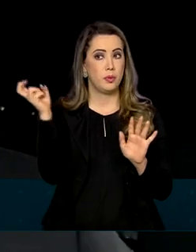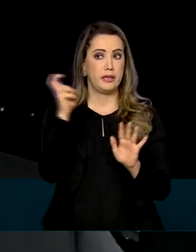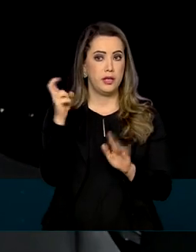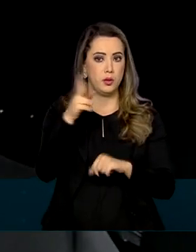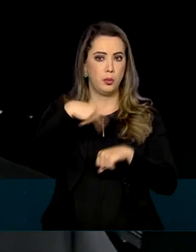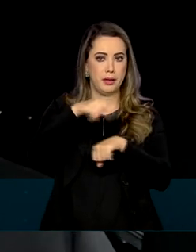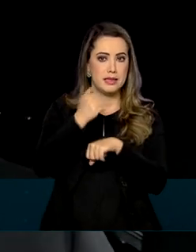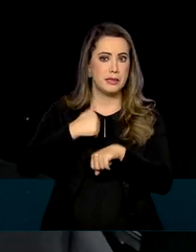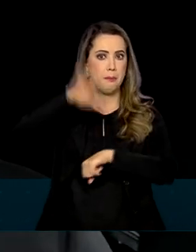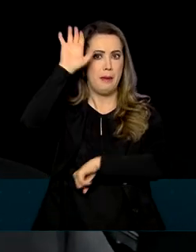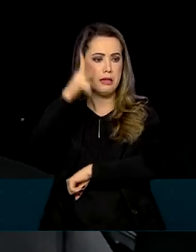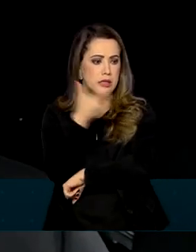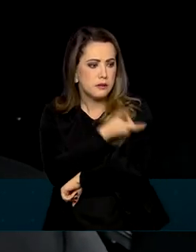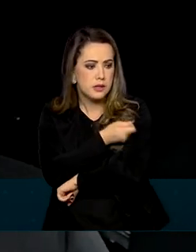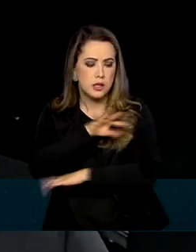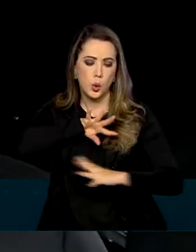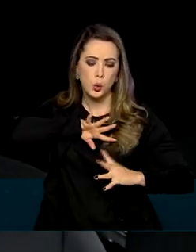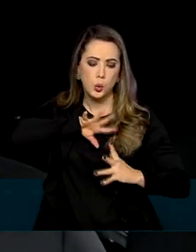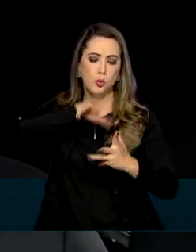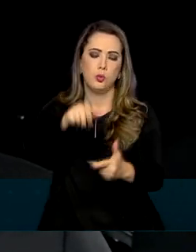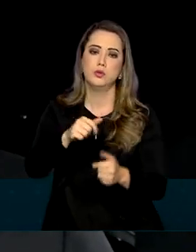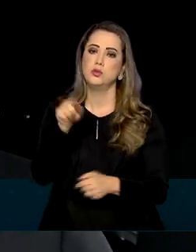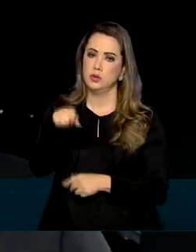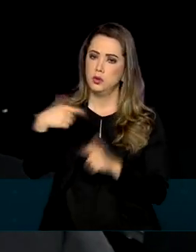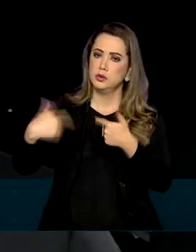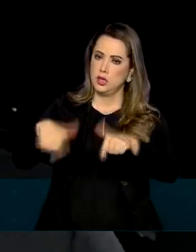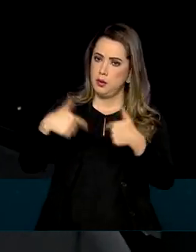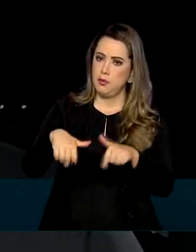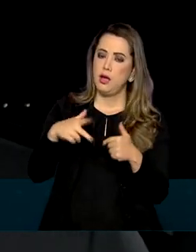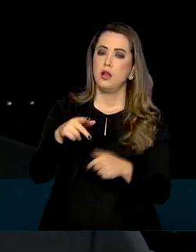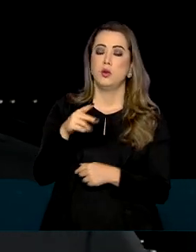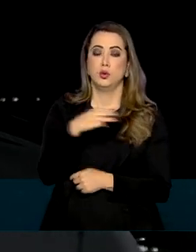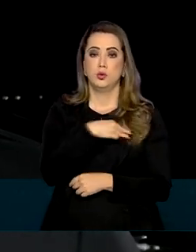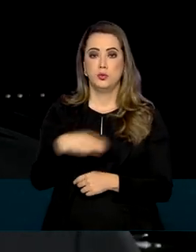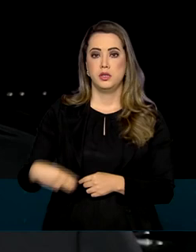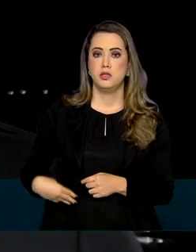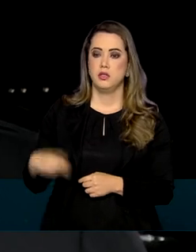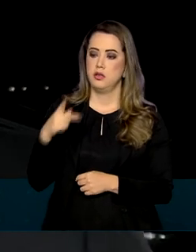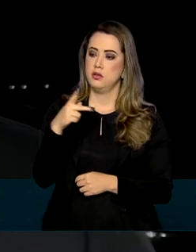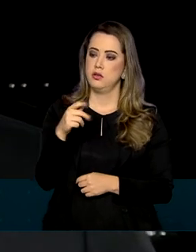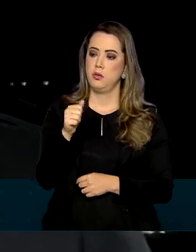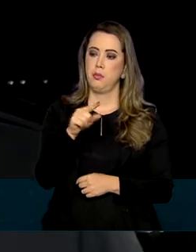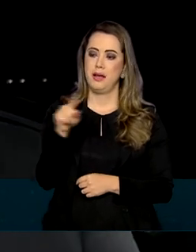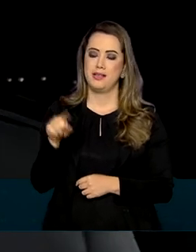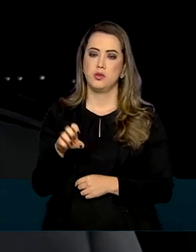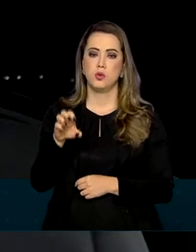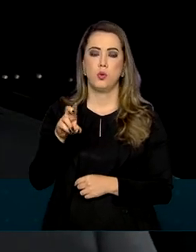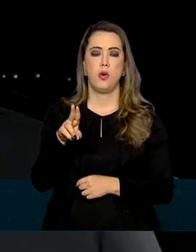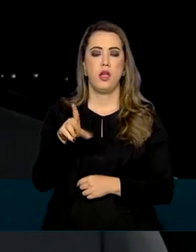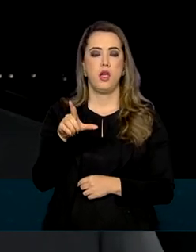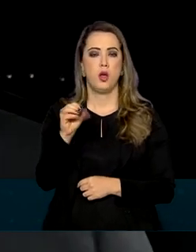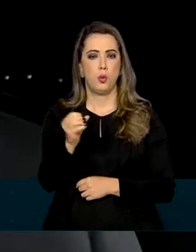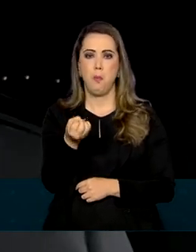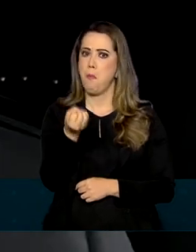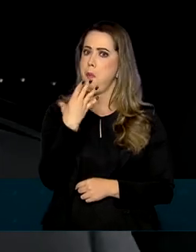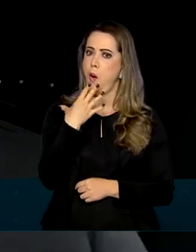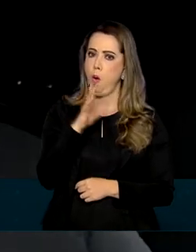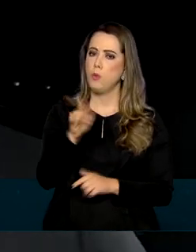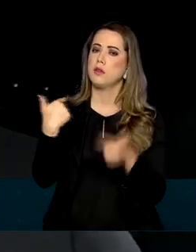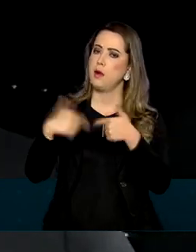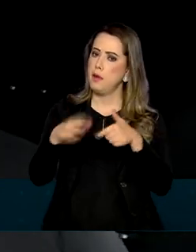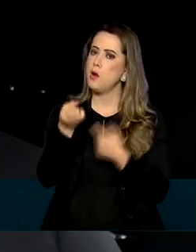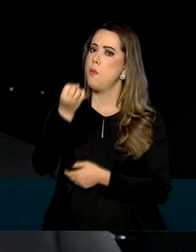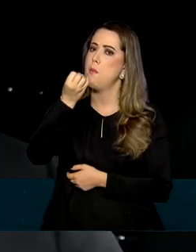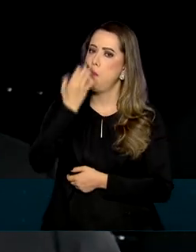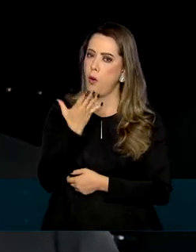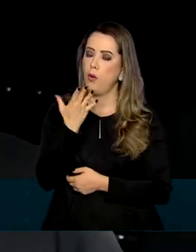no mundo. Então o trabalho do Pazuello está muito bem feito, a parte de gestão foi muito bem feita por ele e agora vamos partir